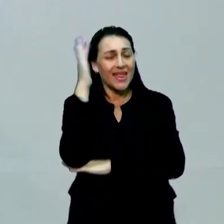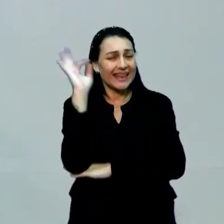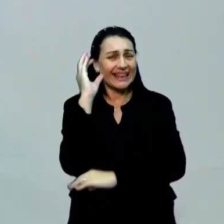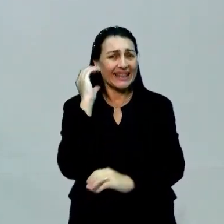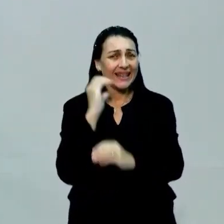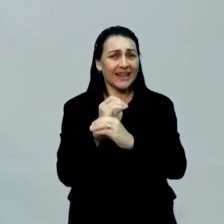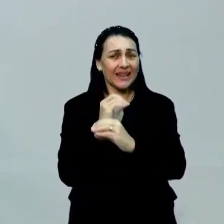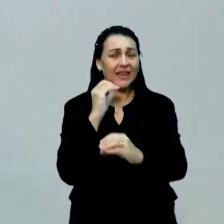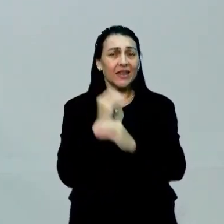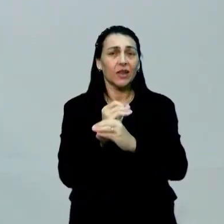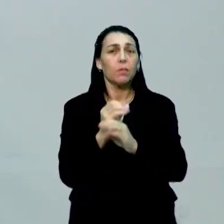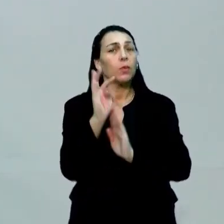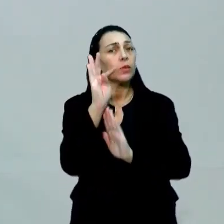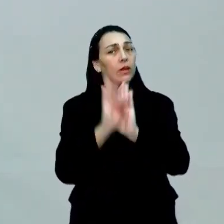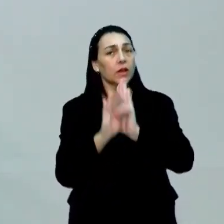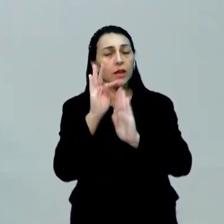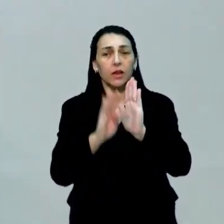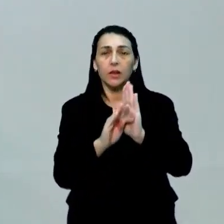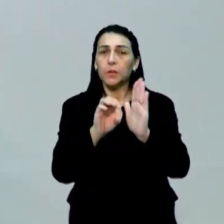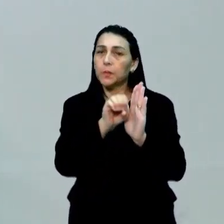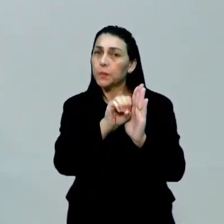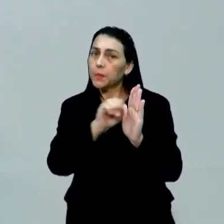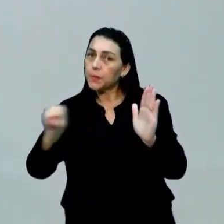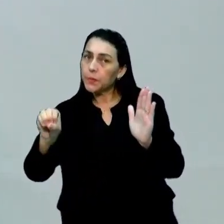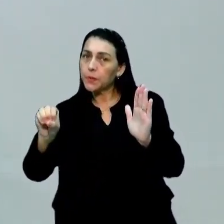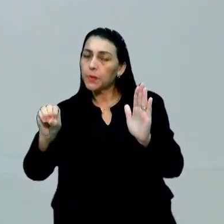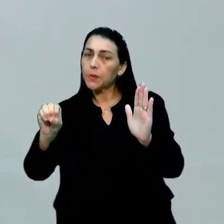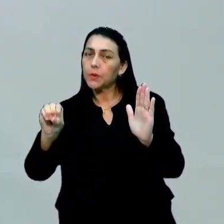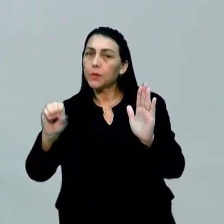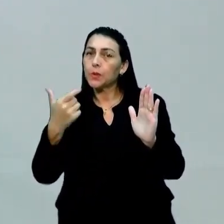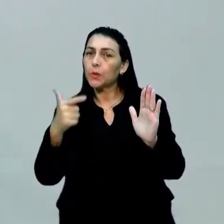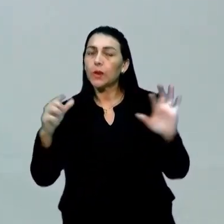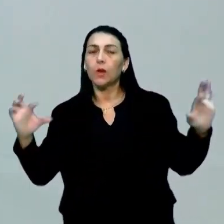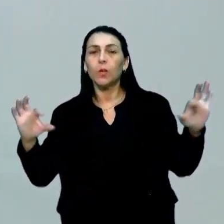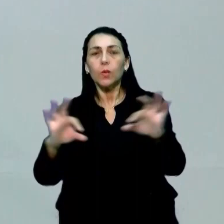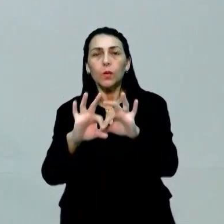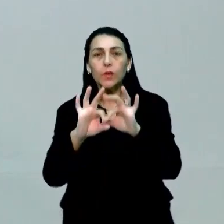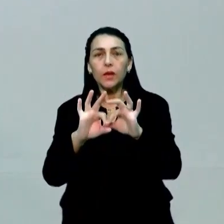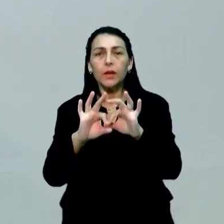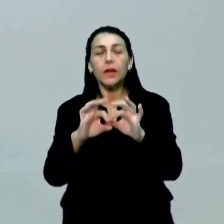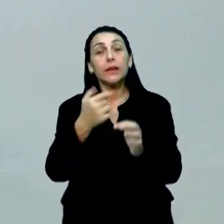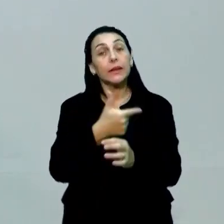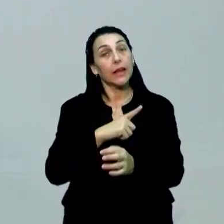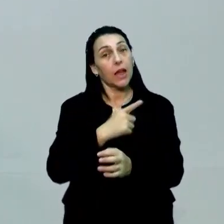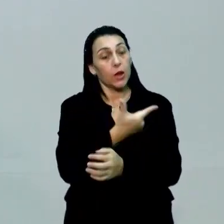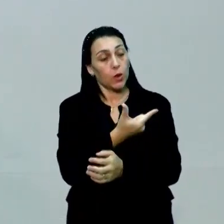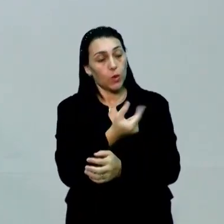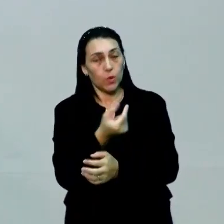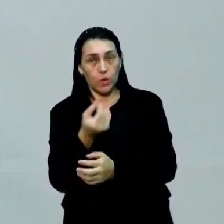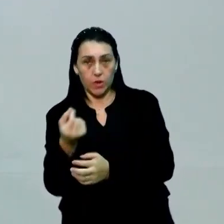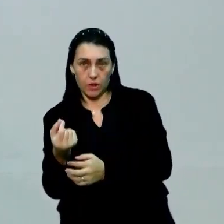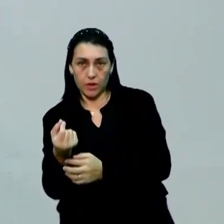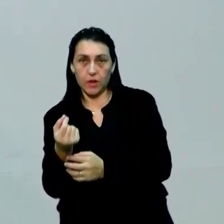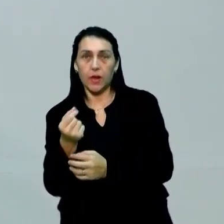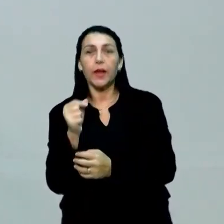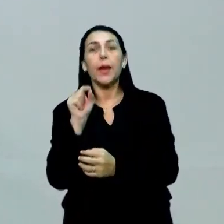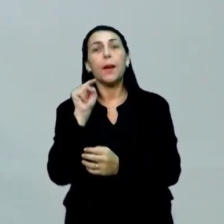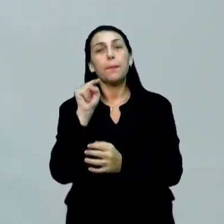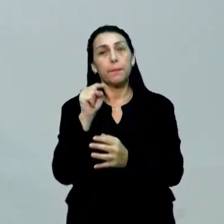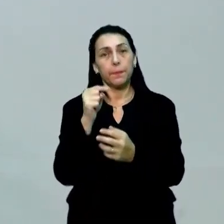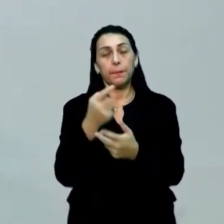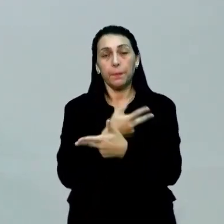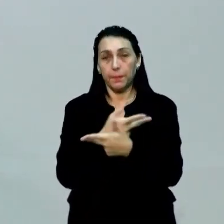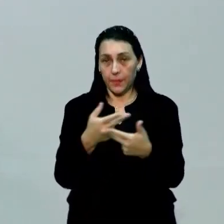nada e aí o meu texto é totalmente desconexo. E aí, eu tenho 200 pontos, que é a pontuação que eu estou